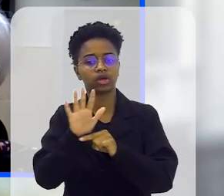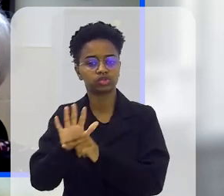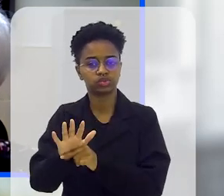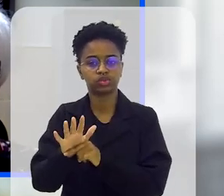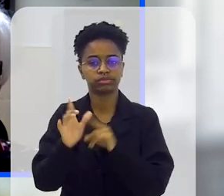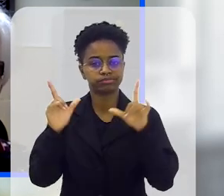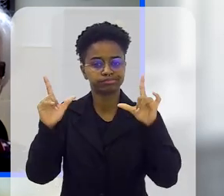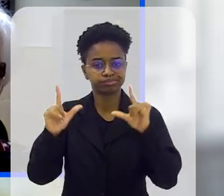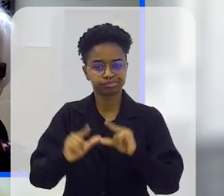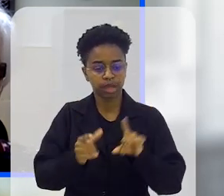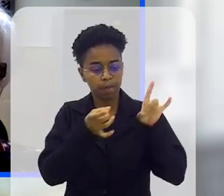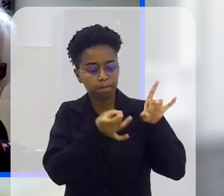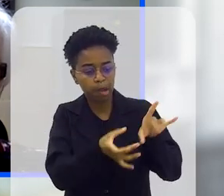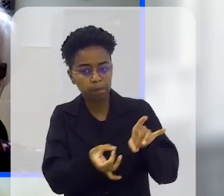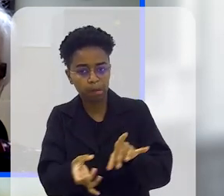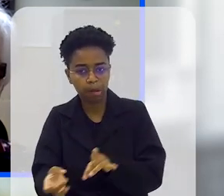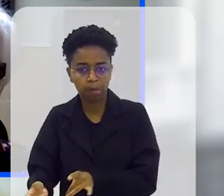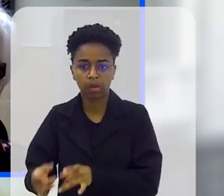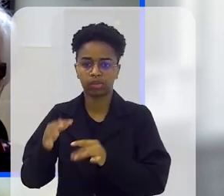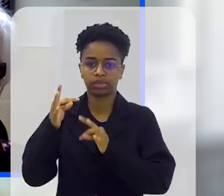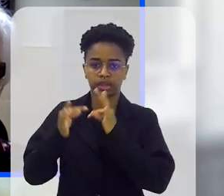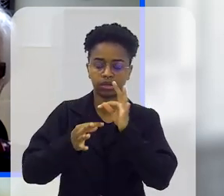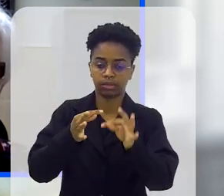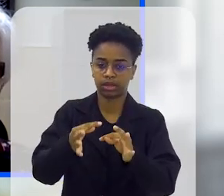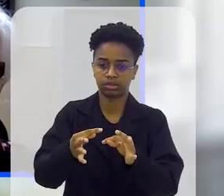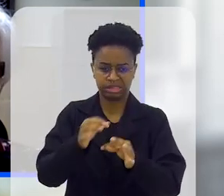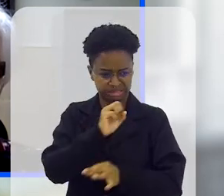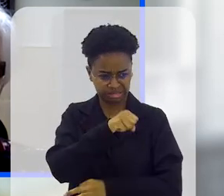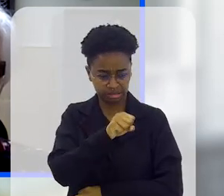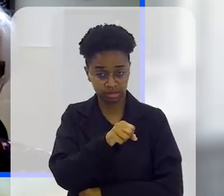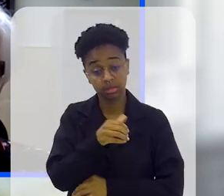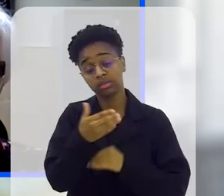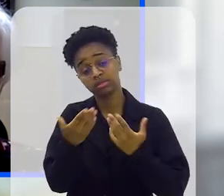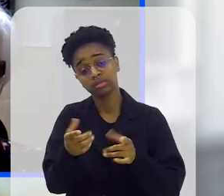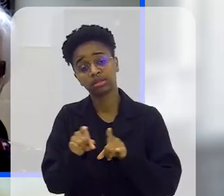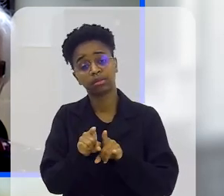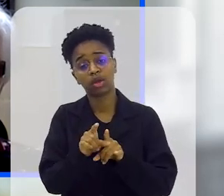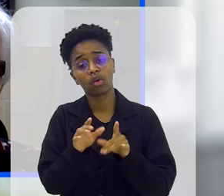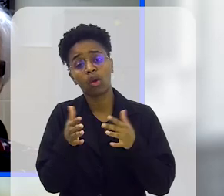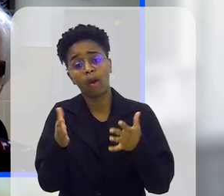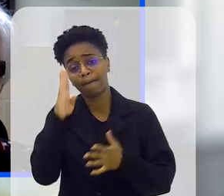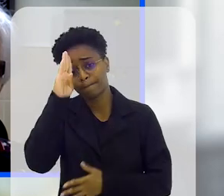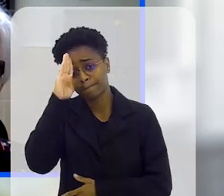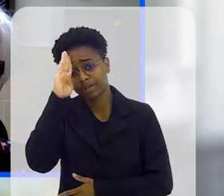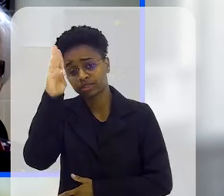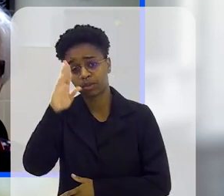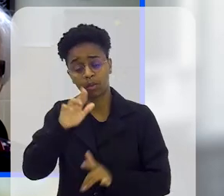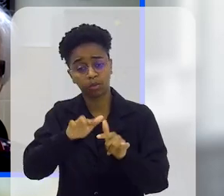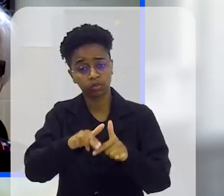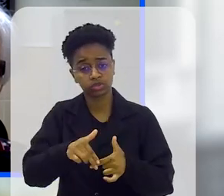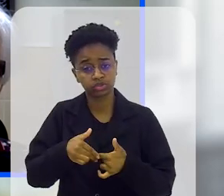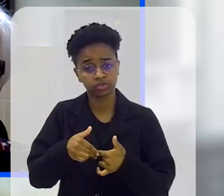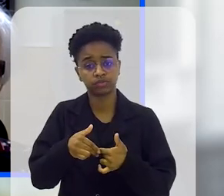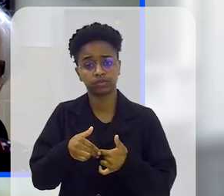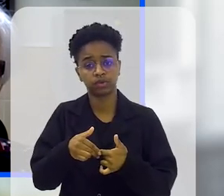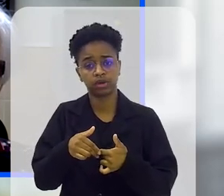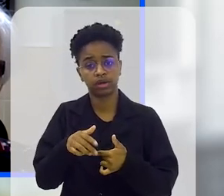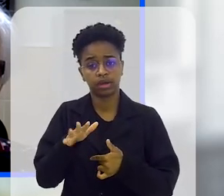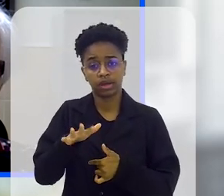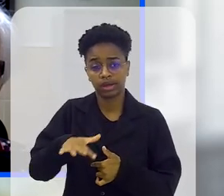ele também ajuda a diminuir essa taxa de abandono no tratamento? Eu queria que você falasse, se sim, né, quais são também para você as principais causas